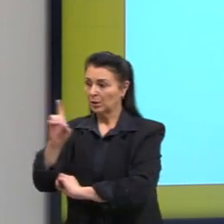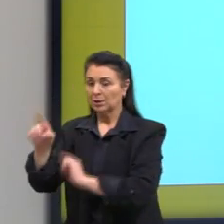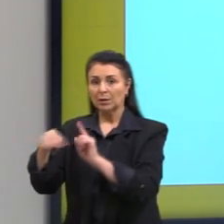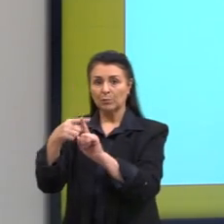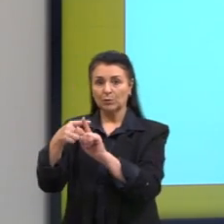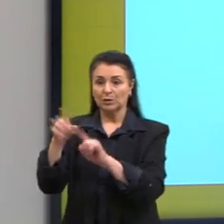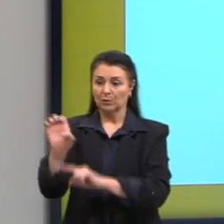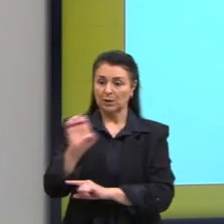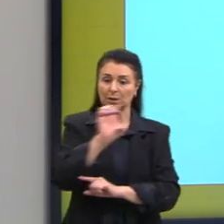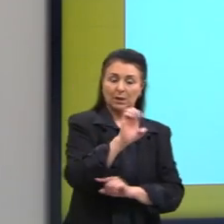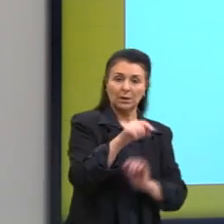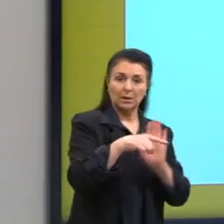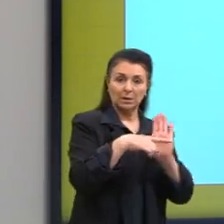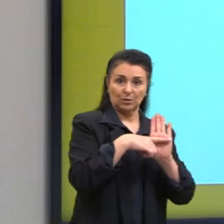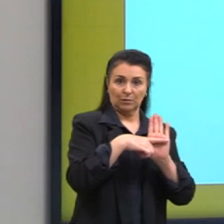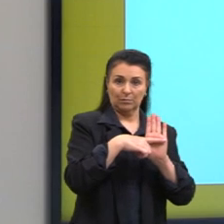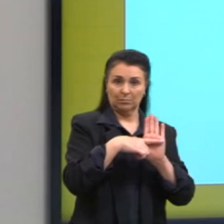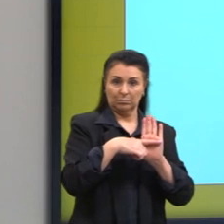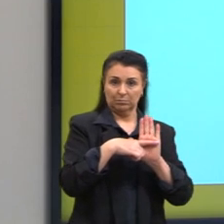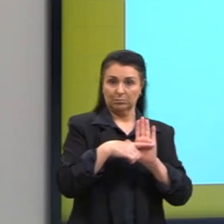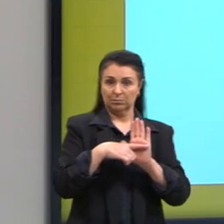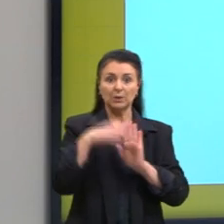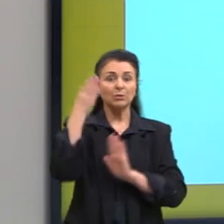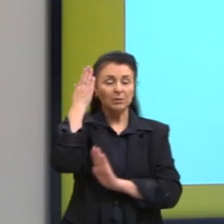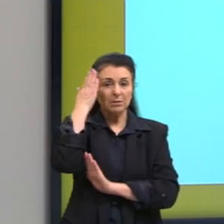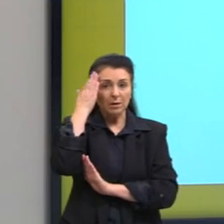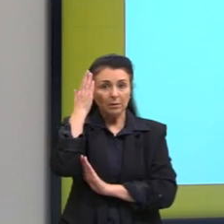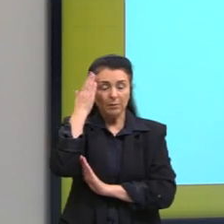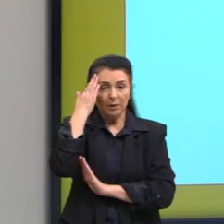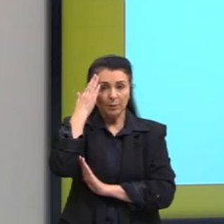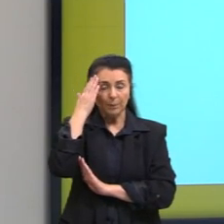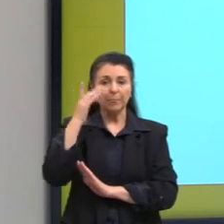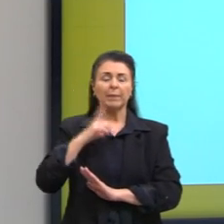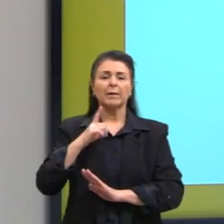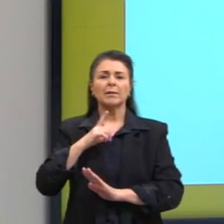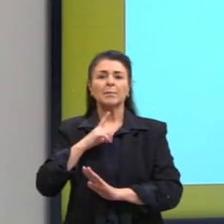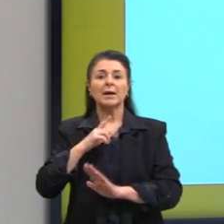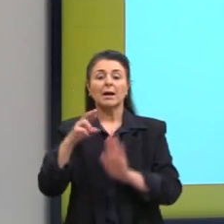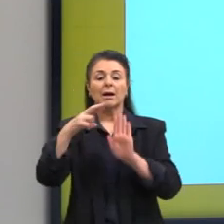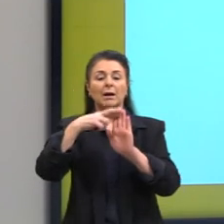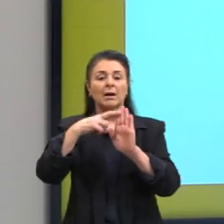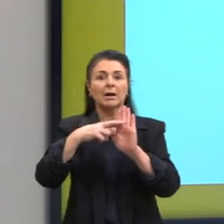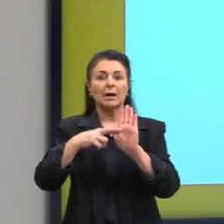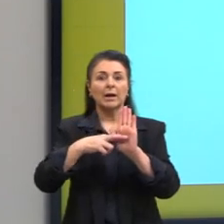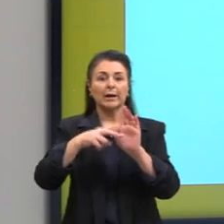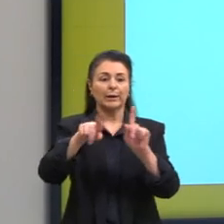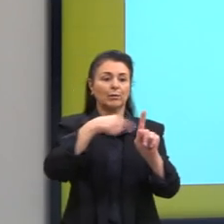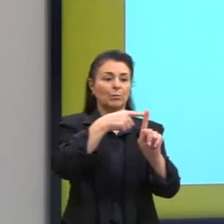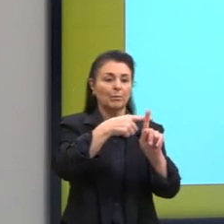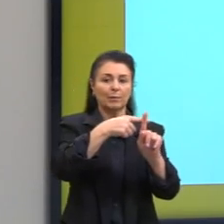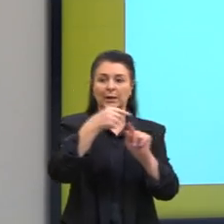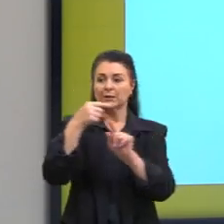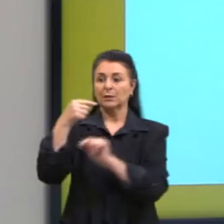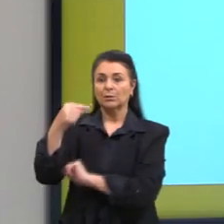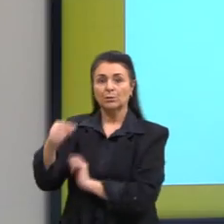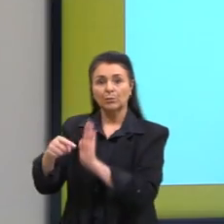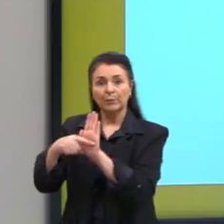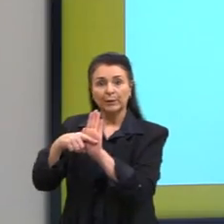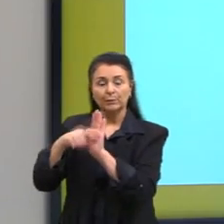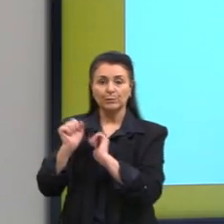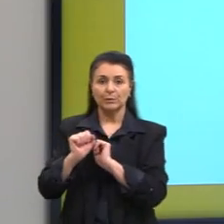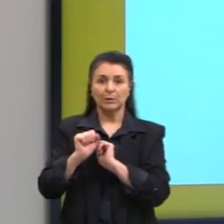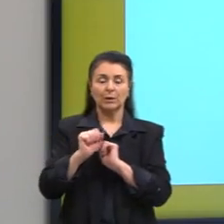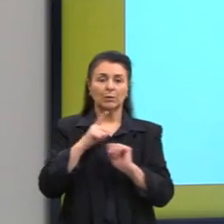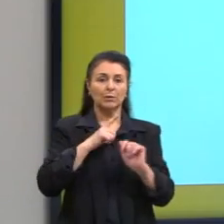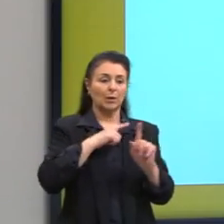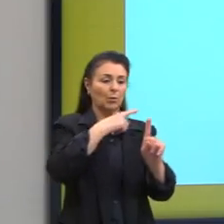negativo, essa é a nossa orientação. Nós temos que as regras de sinais, então, onde nós temos, quando nós temos sinais iguais para uma operação,